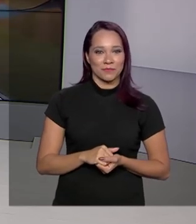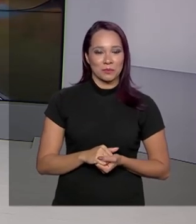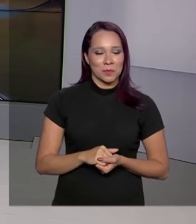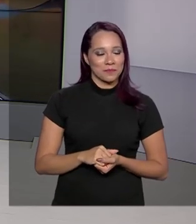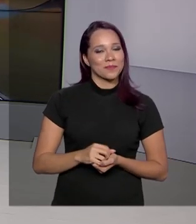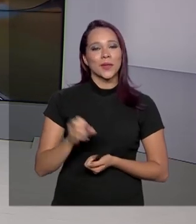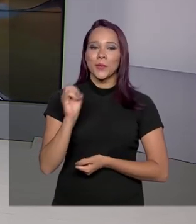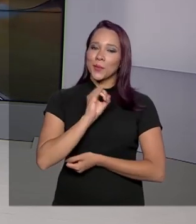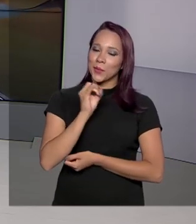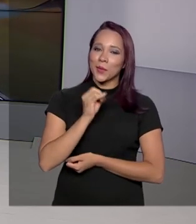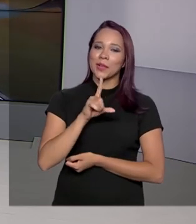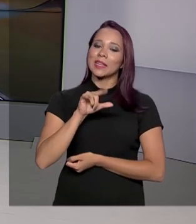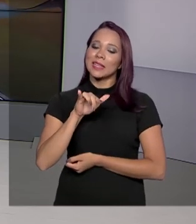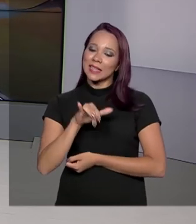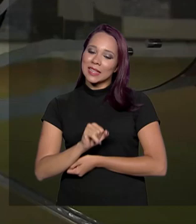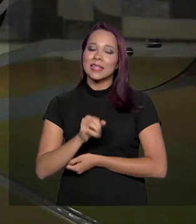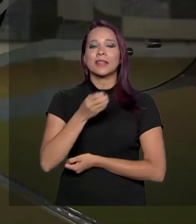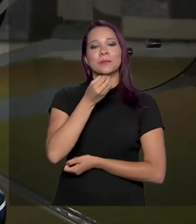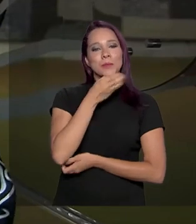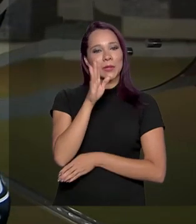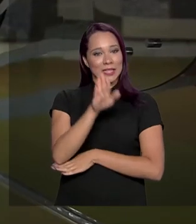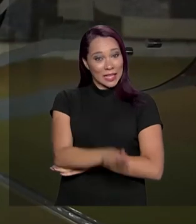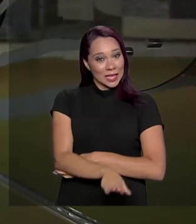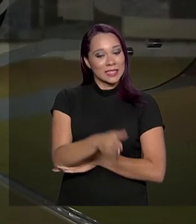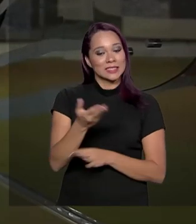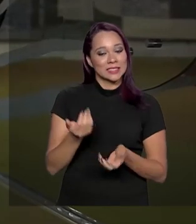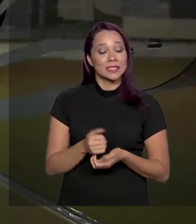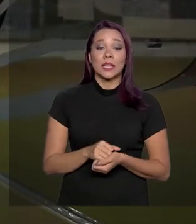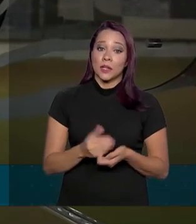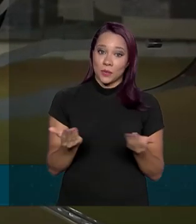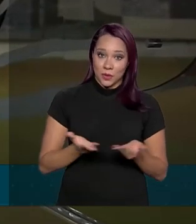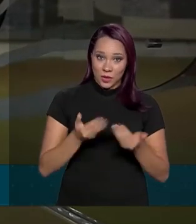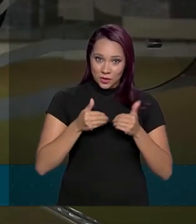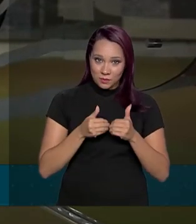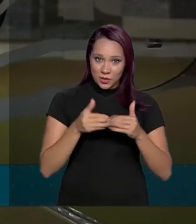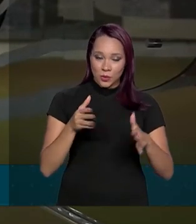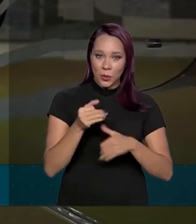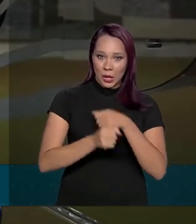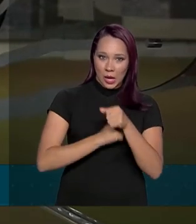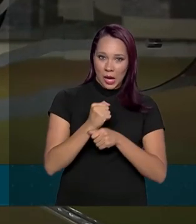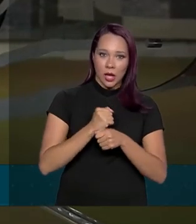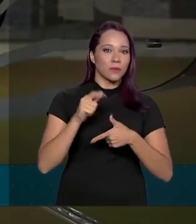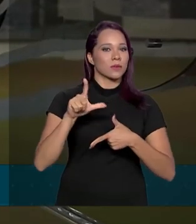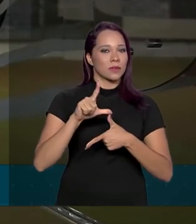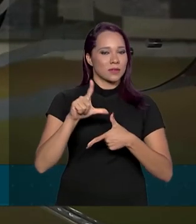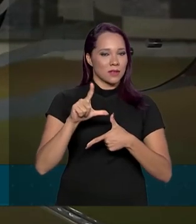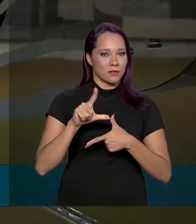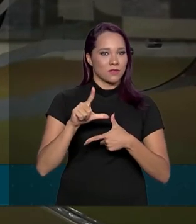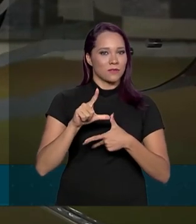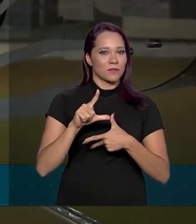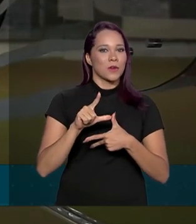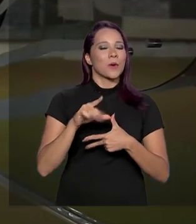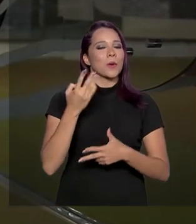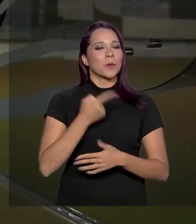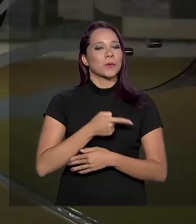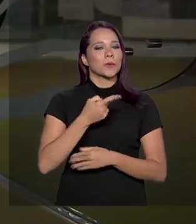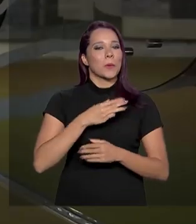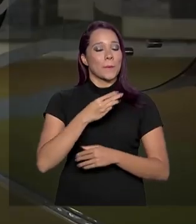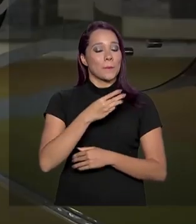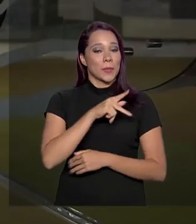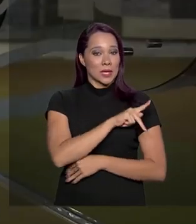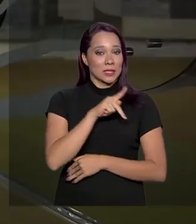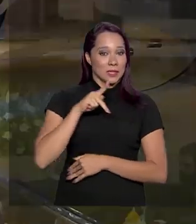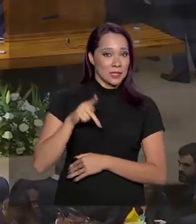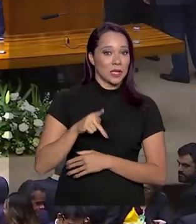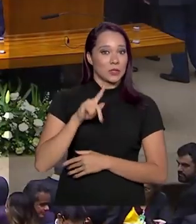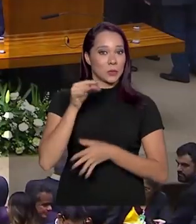Oi, Lilian. Boa tarde. Pois é, nessa sessão de abertura do ano legislativo, os presidentes dos poderes judiciário e